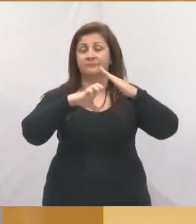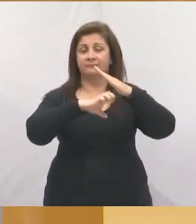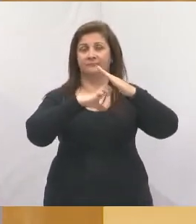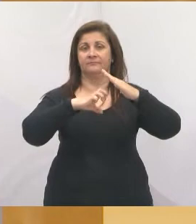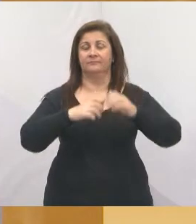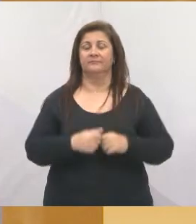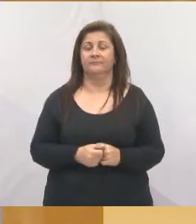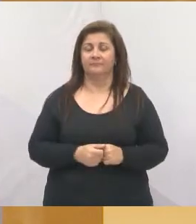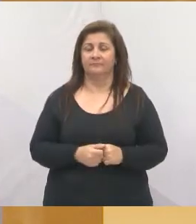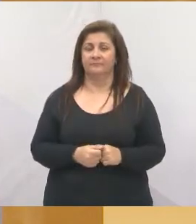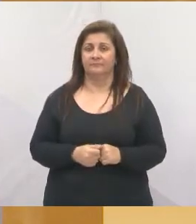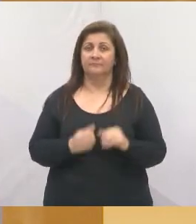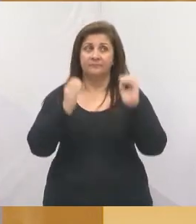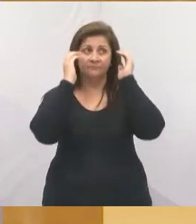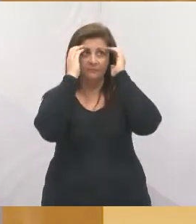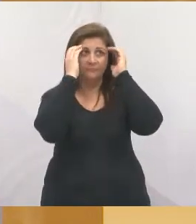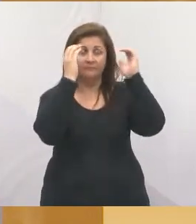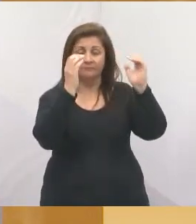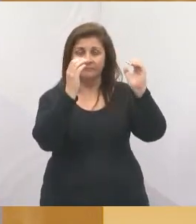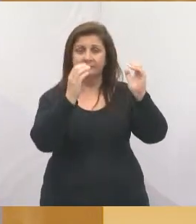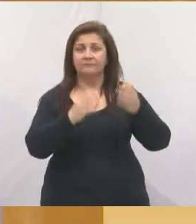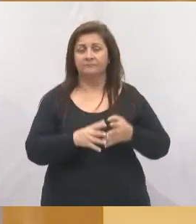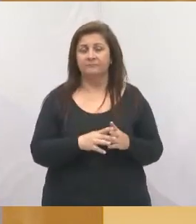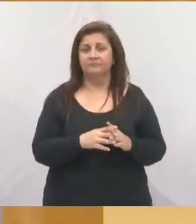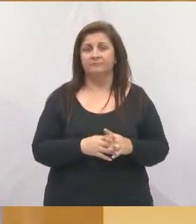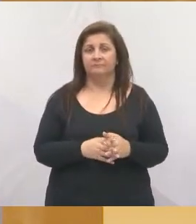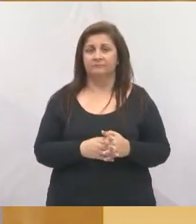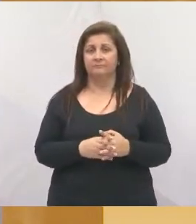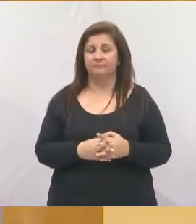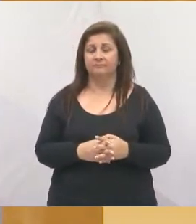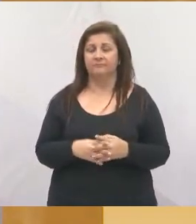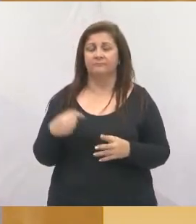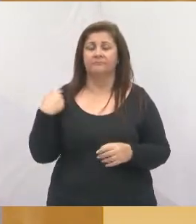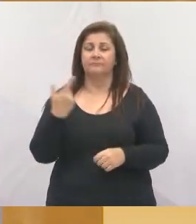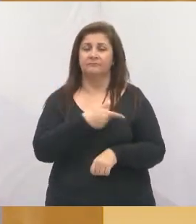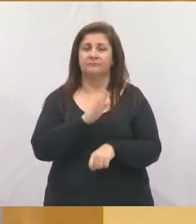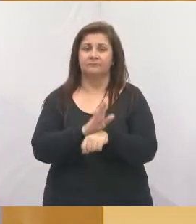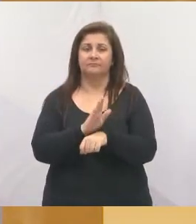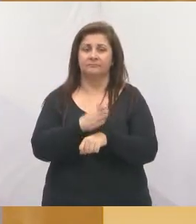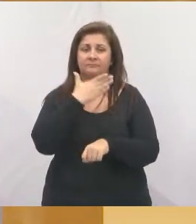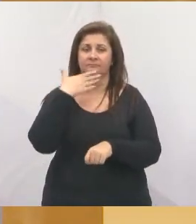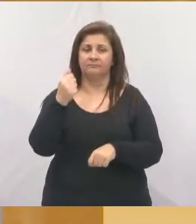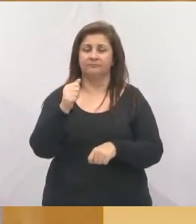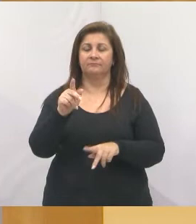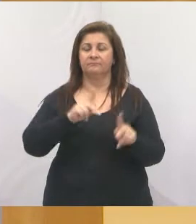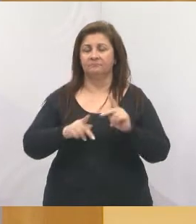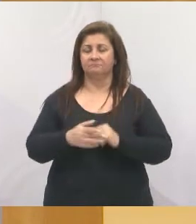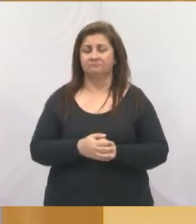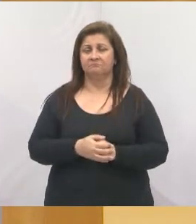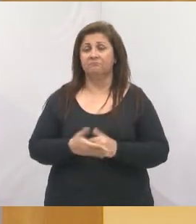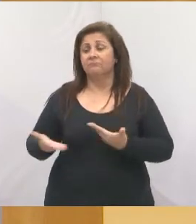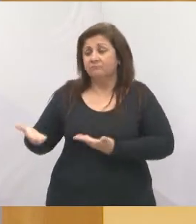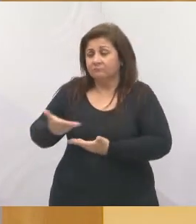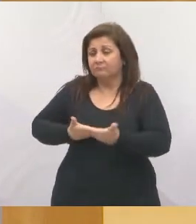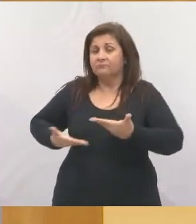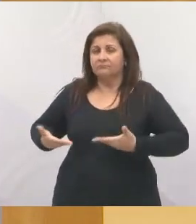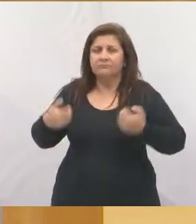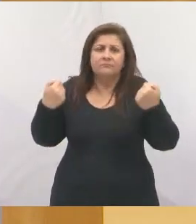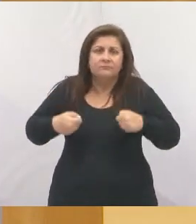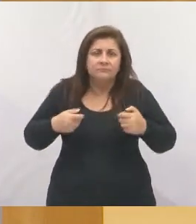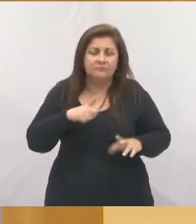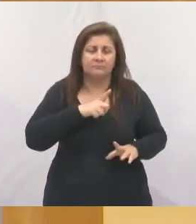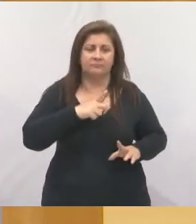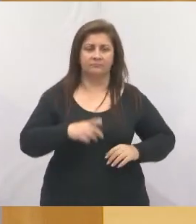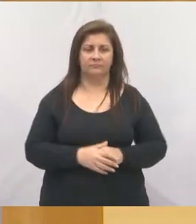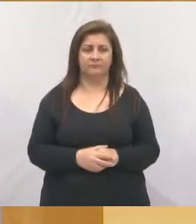adotar aí esses pontos, para que a gente possa atender melhor a nossa população. Essa é uma parceria, né, que ela tem que existir,